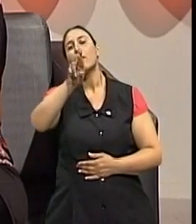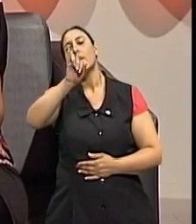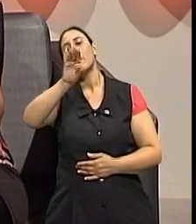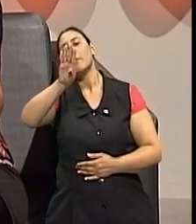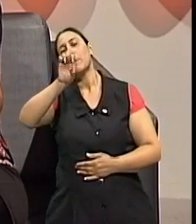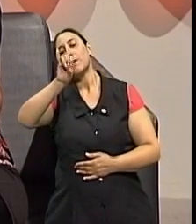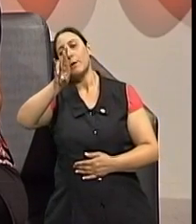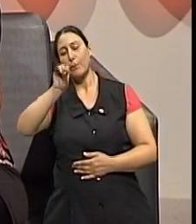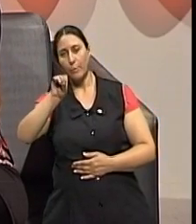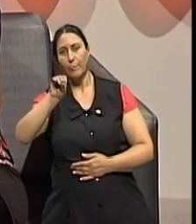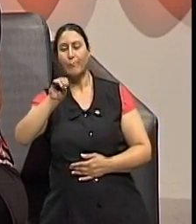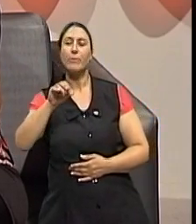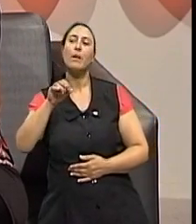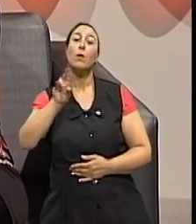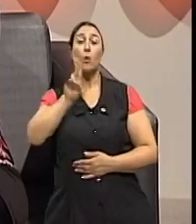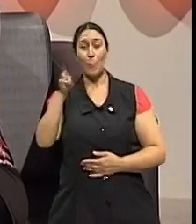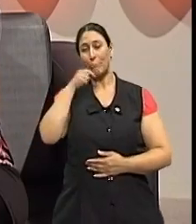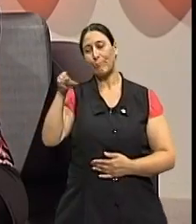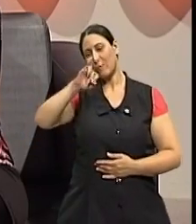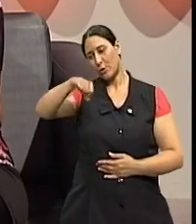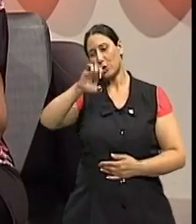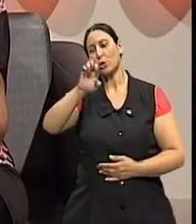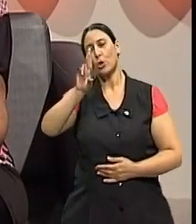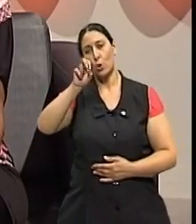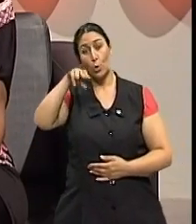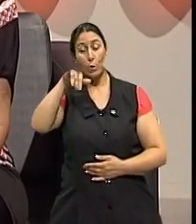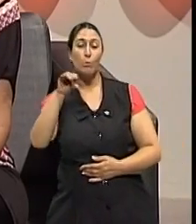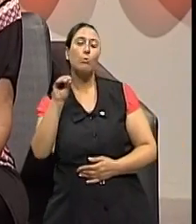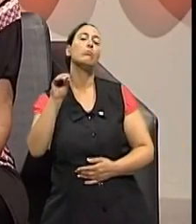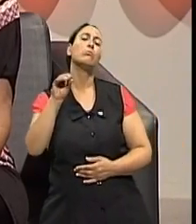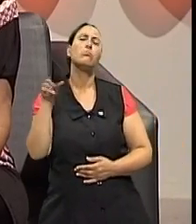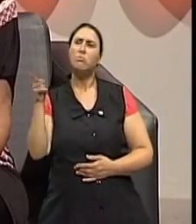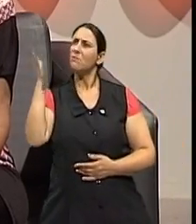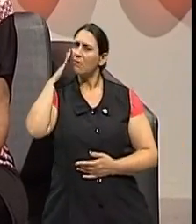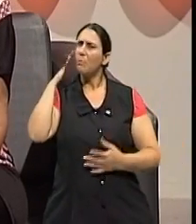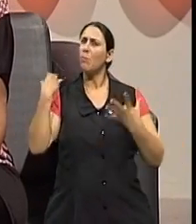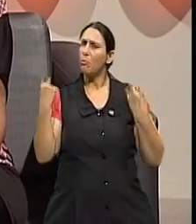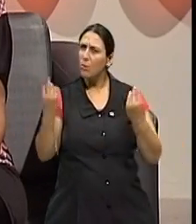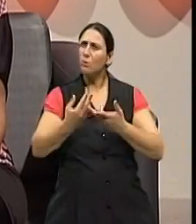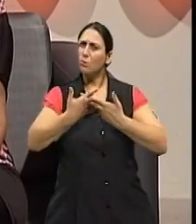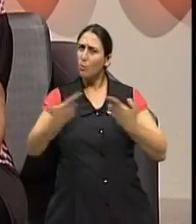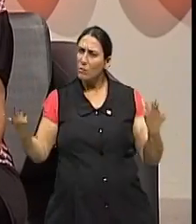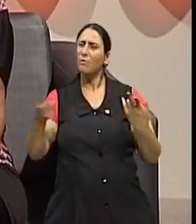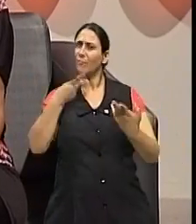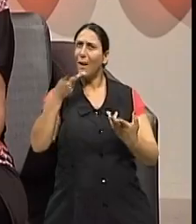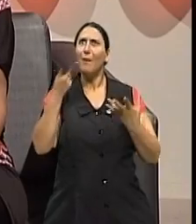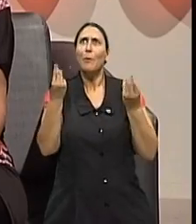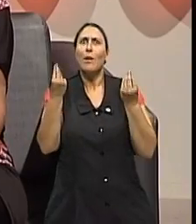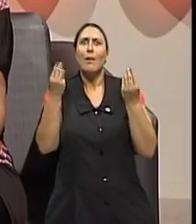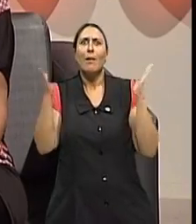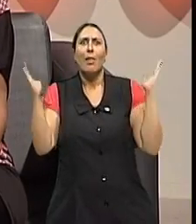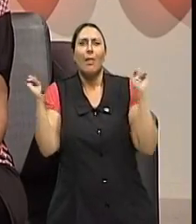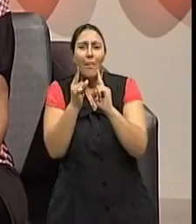né? Doutor Jerônimo, a gente falava sobre todas essas questões, e a gente falou de muita coisa em pouco tempo, né?